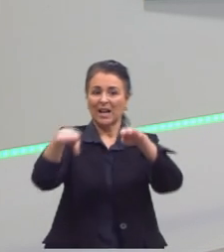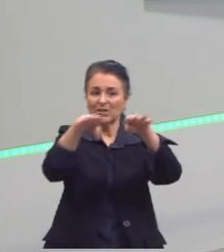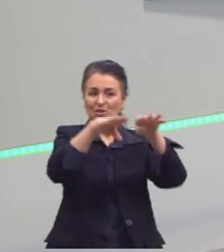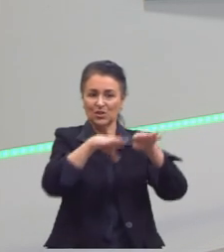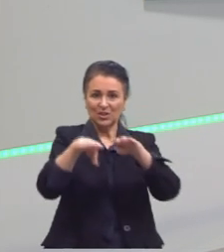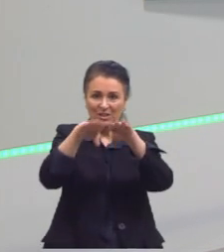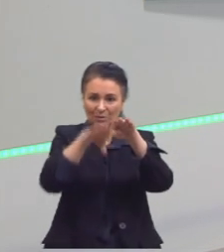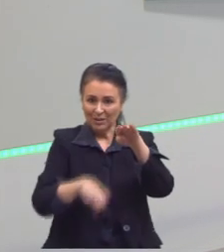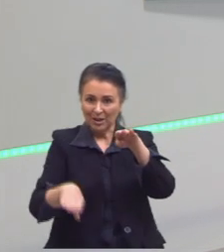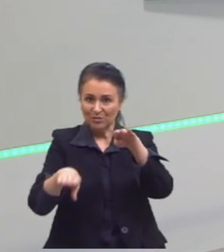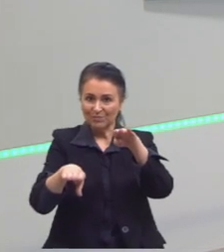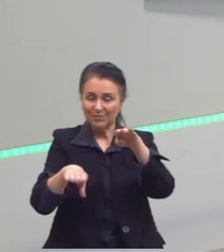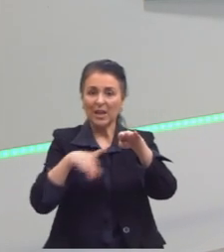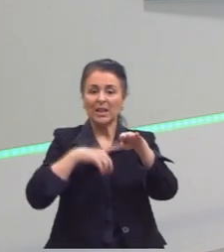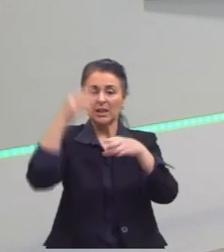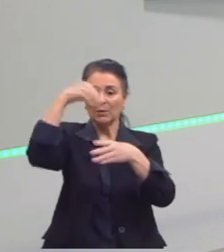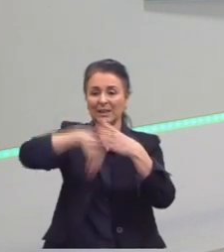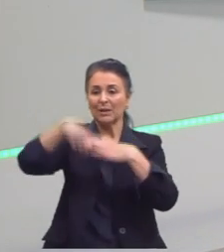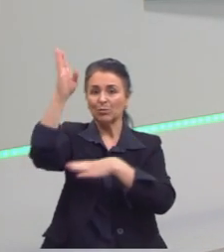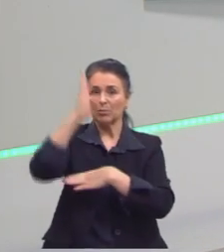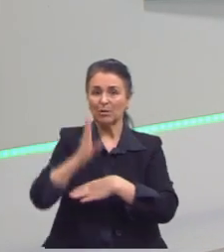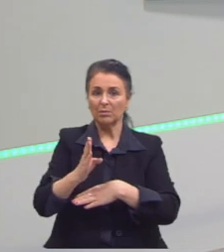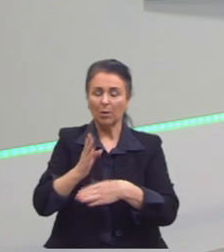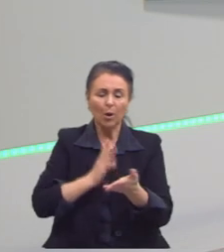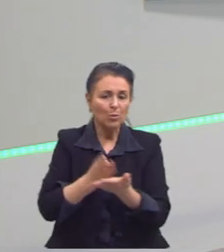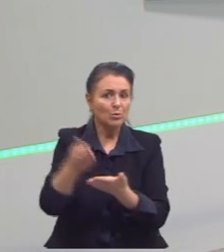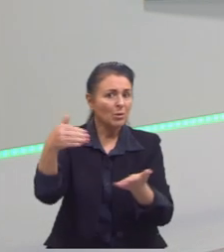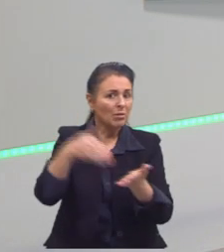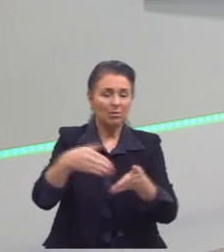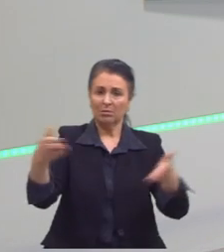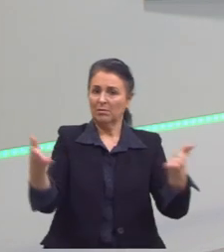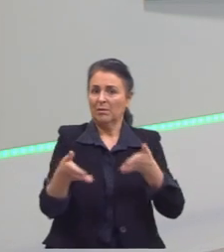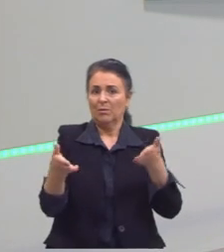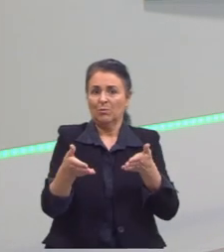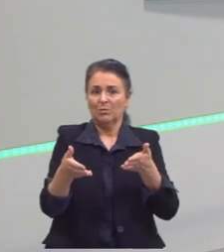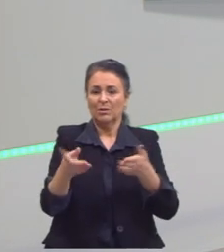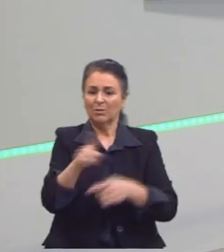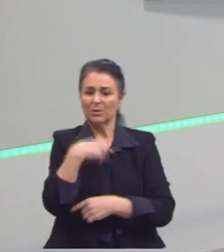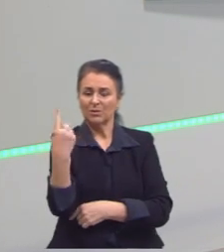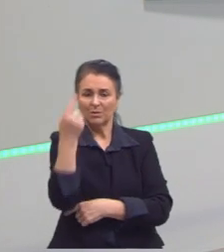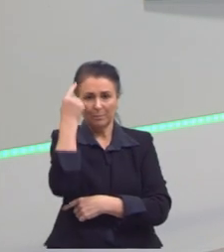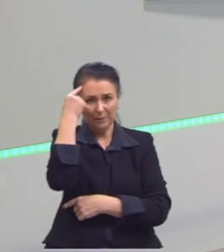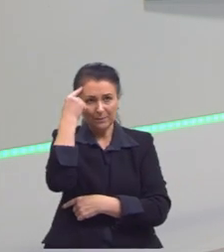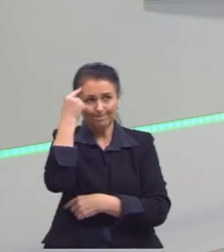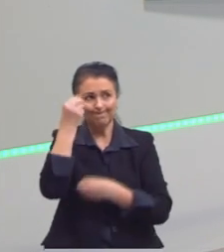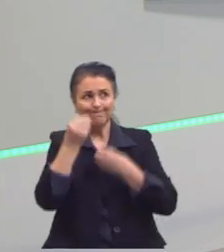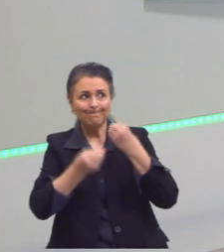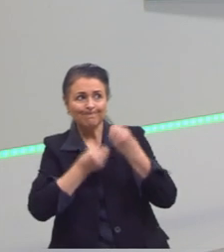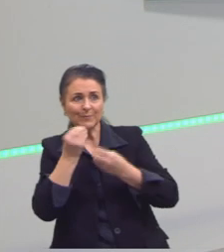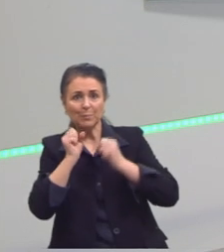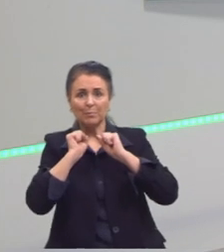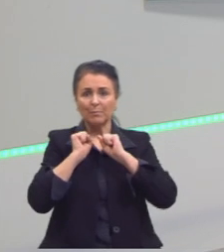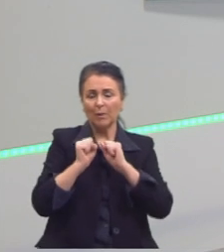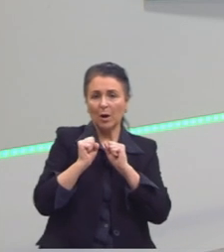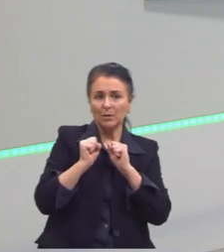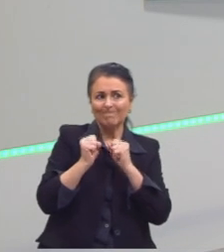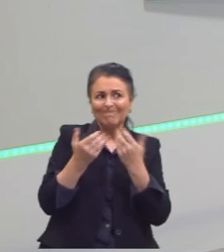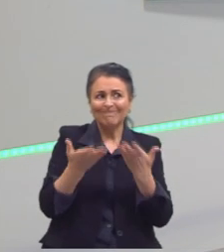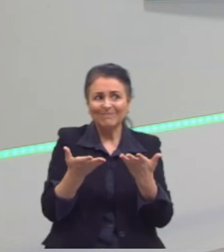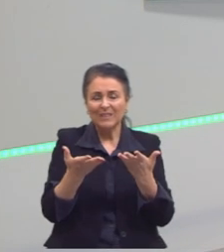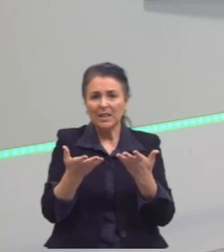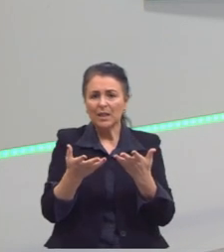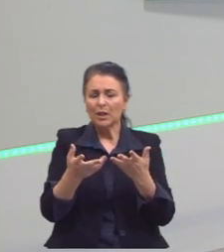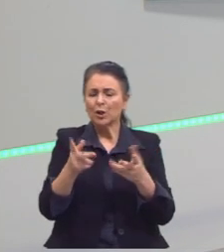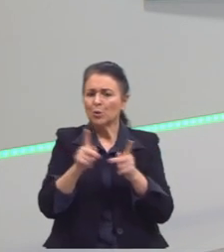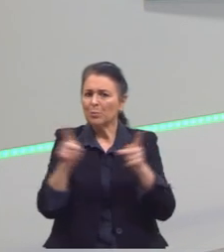E essa desigualdade dentro do Brasil lá vem até hoje. Então, assim, a gente pensa, nossa, como que pode, numa época